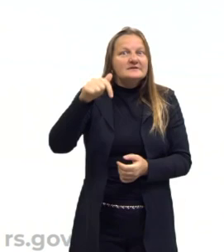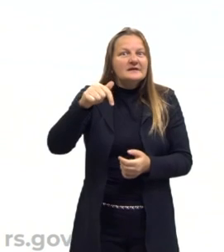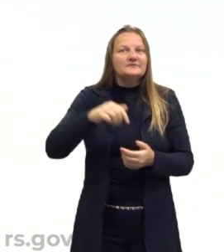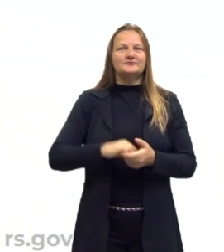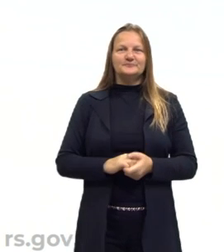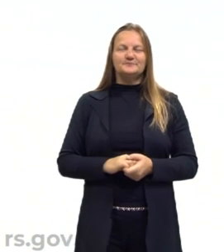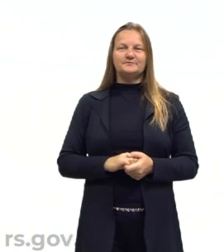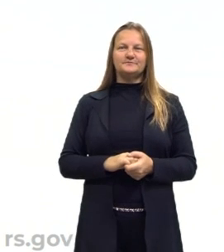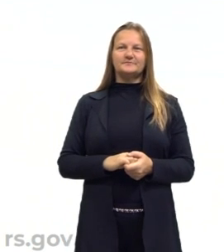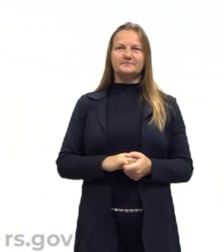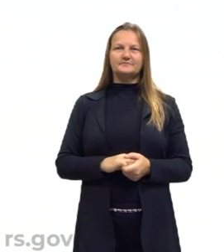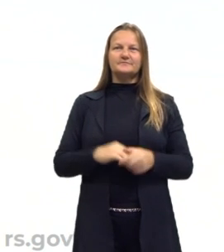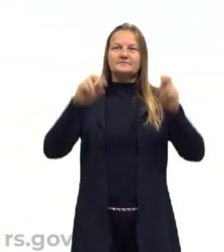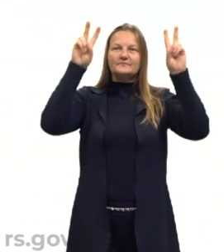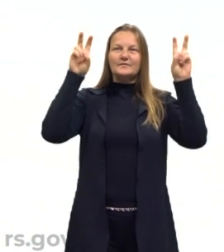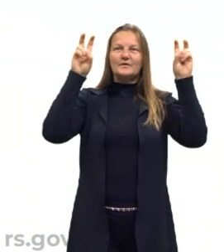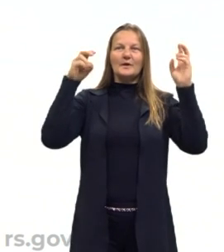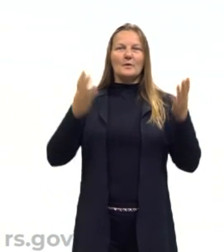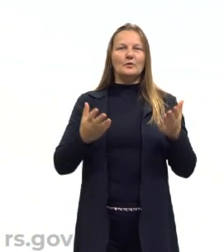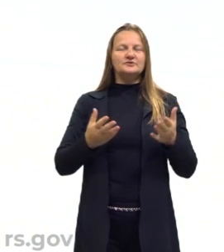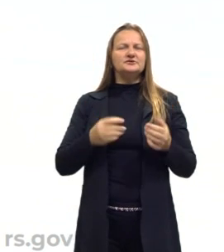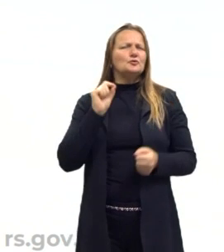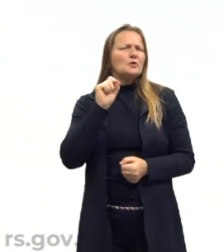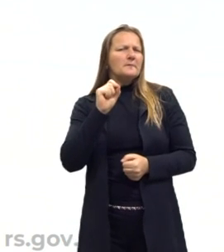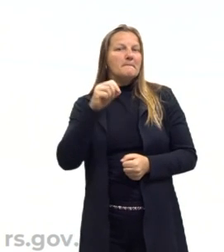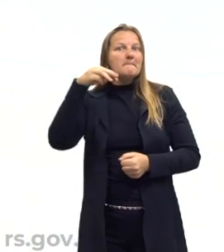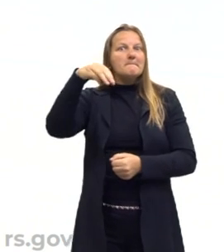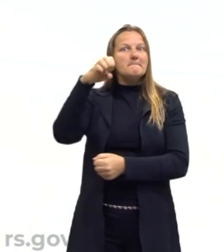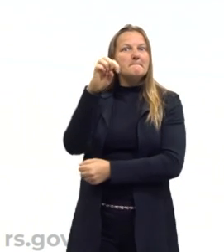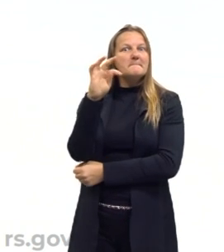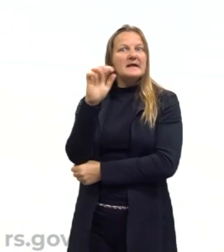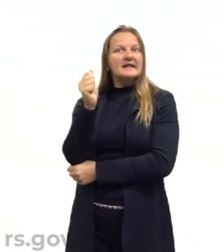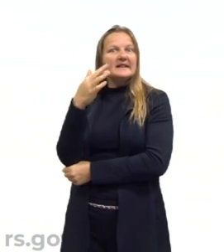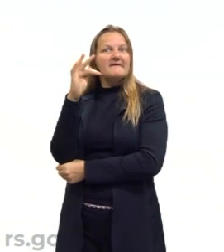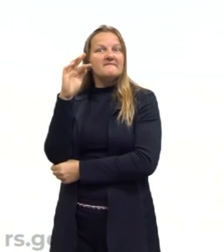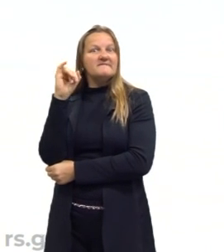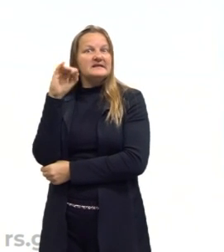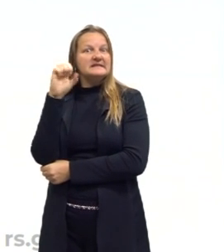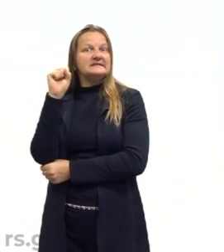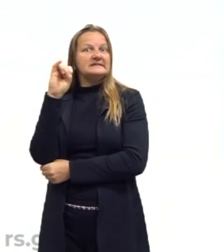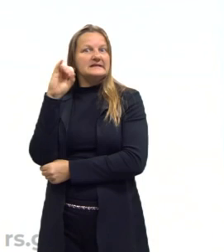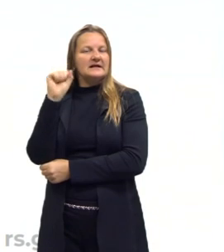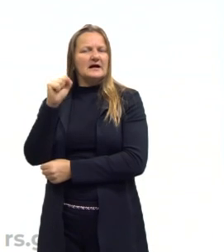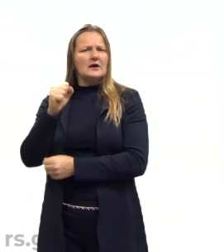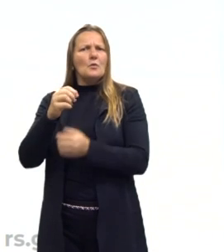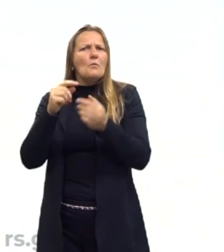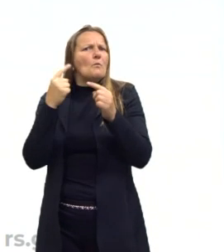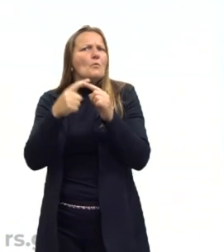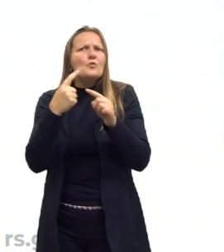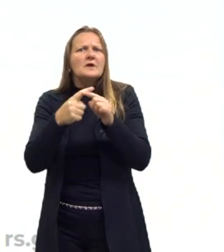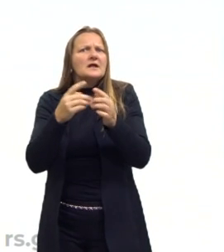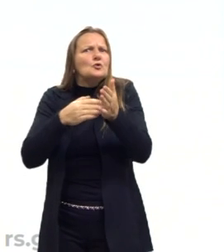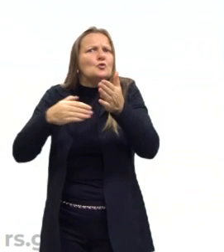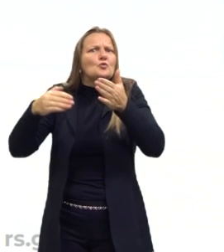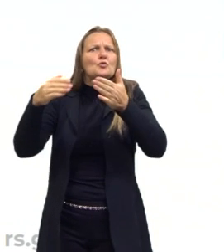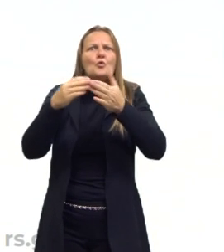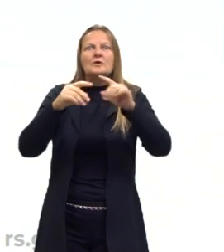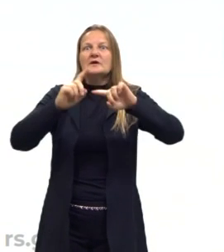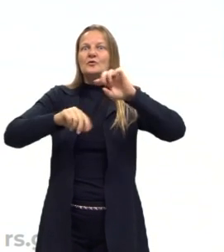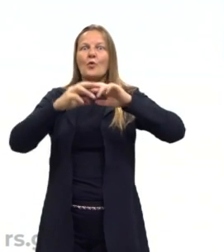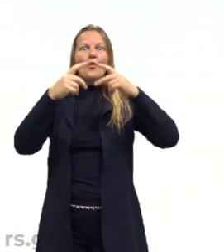veja só. O tema de hoje é metafísica, a causa primeira de todas as coisas, certo?